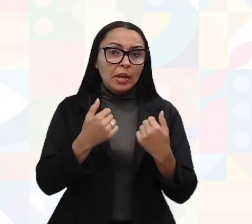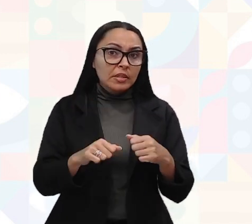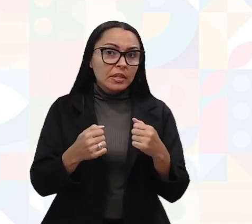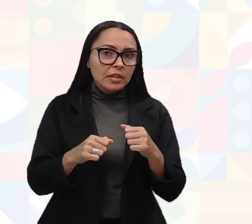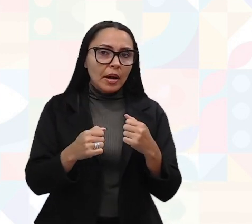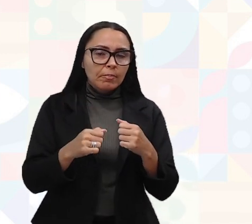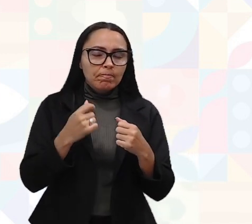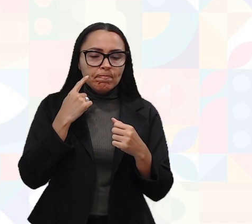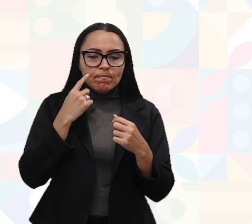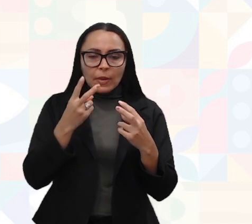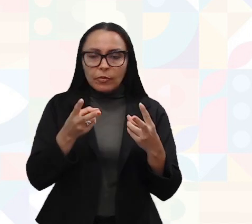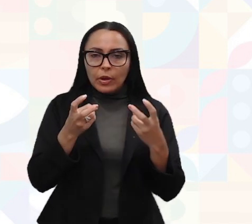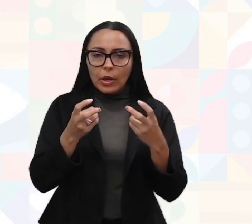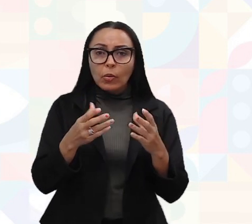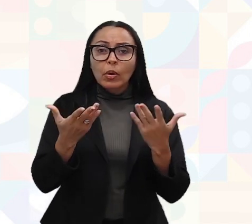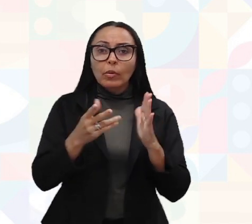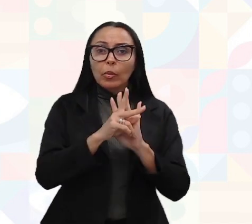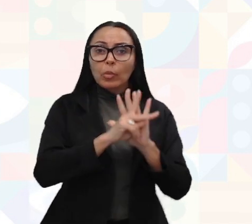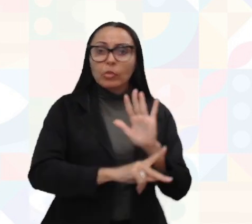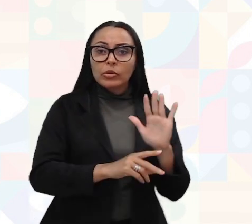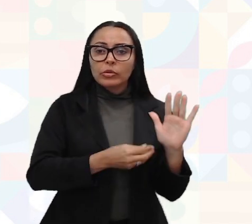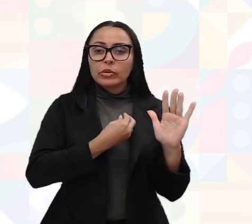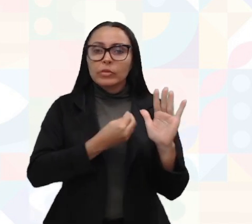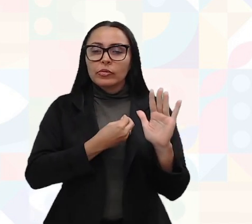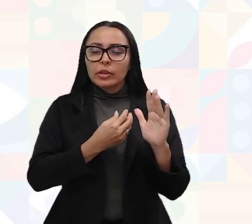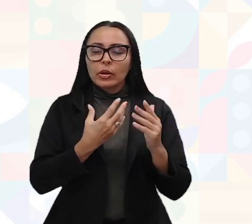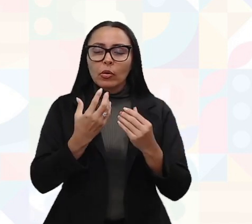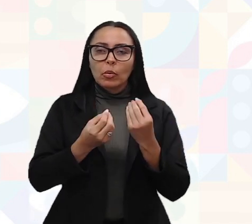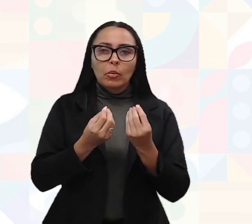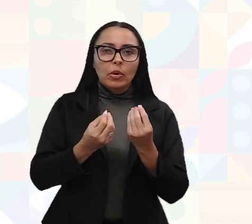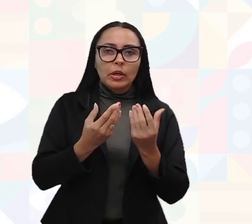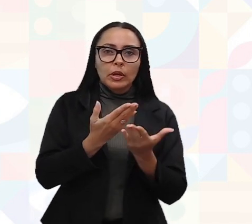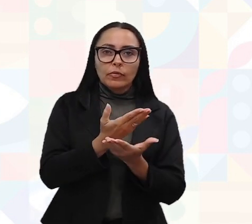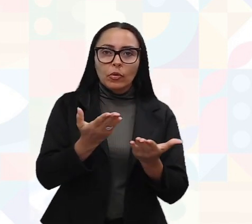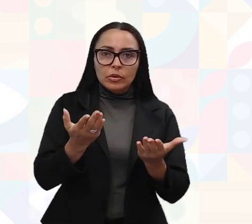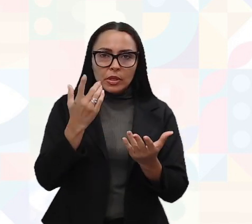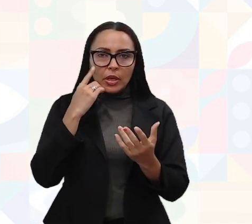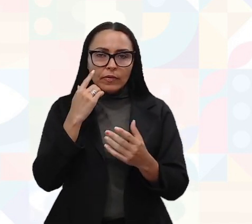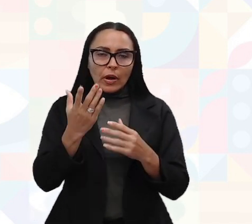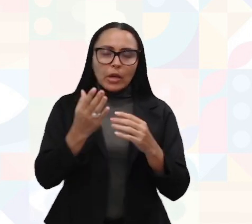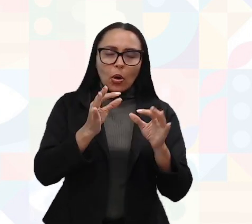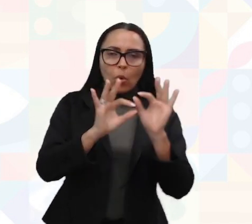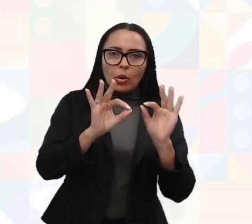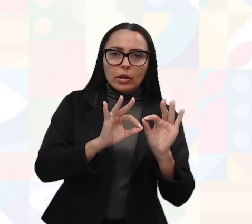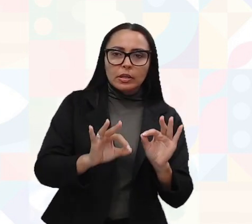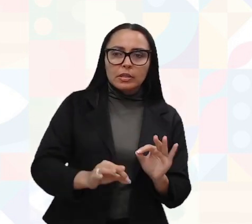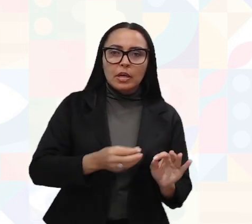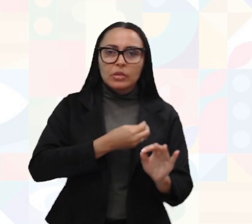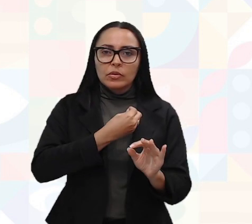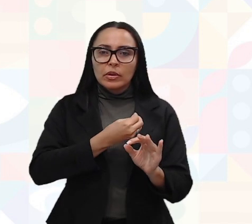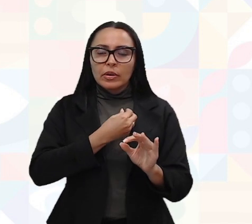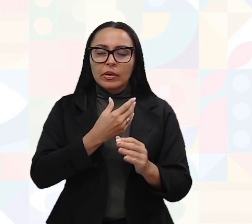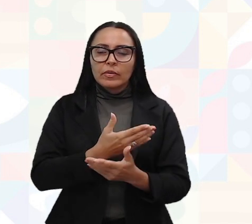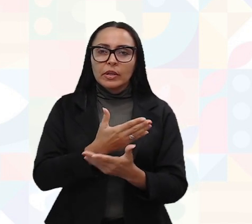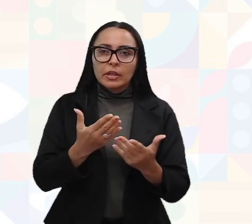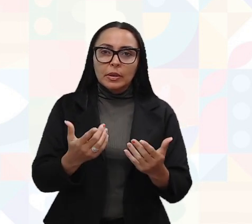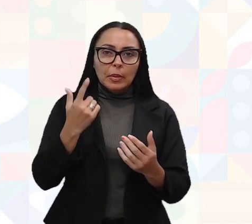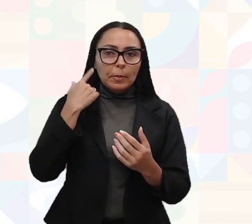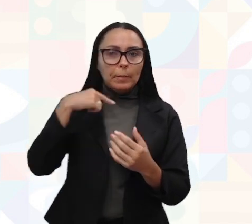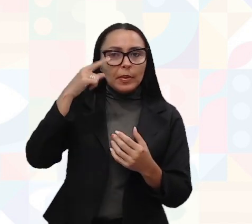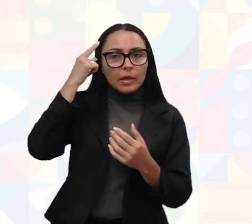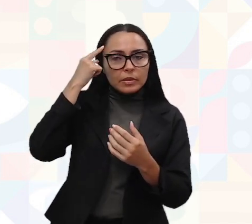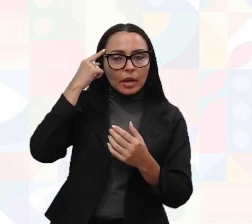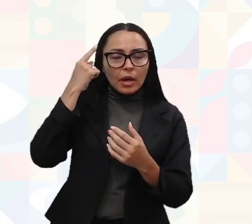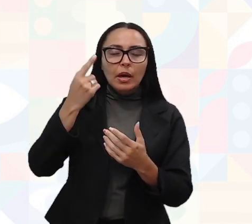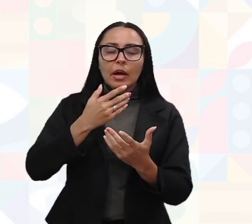ver qual é o projeto de vida, como é que você vai estar gerenciando a sua carreira. A gente sabe que para pensar